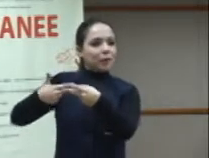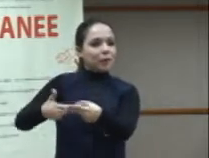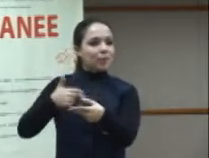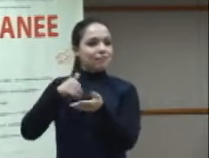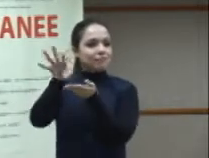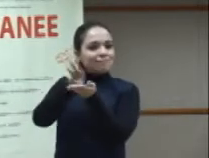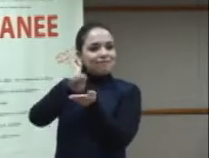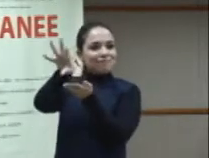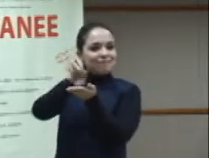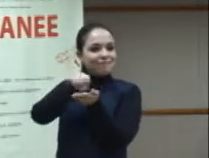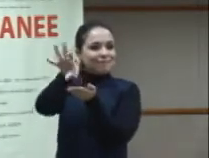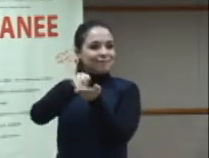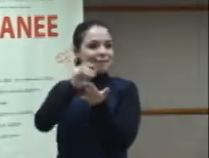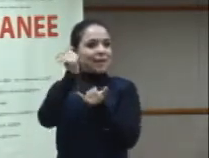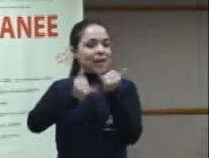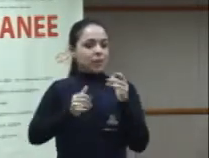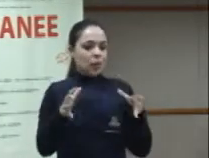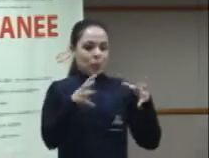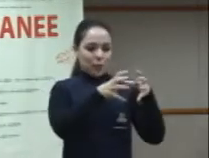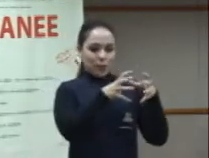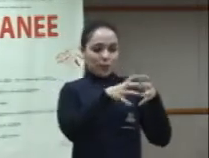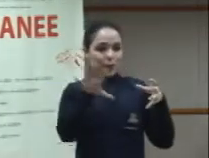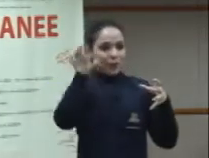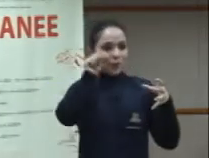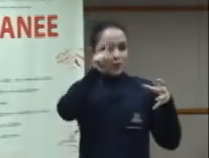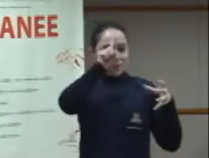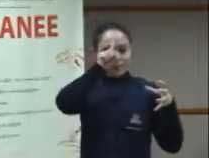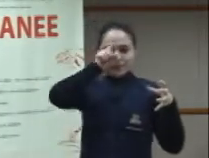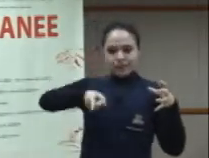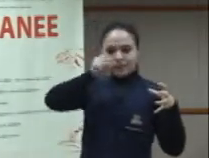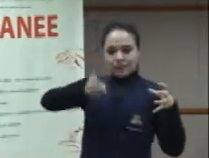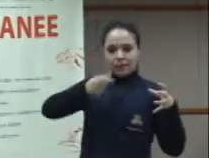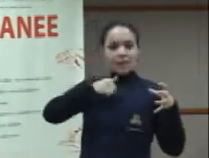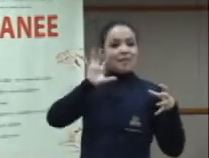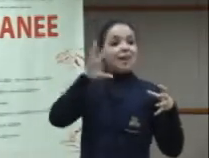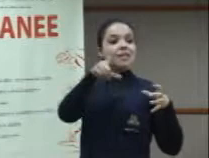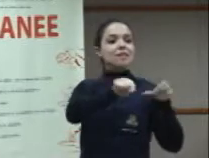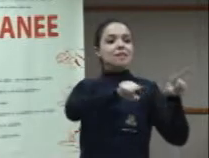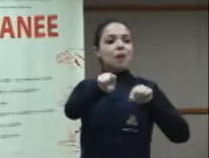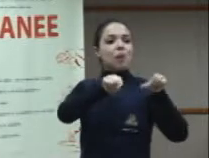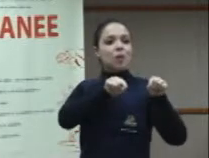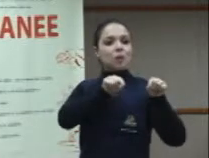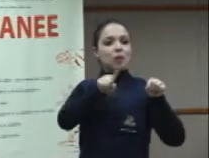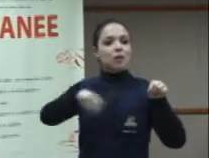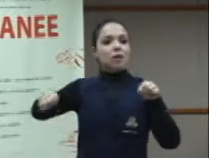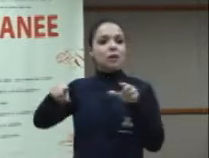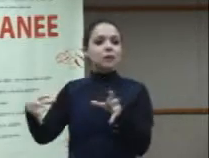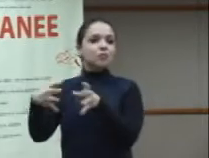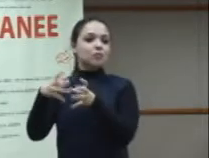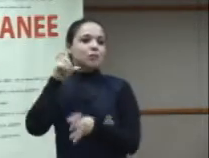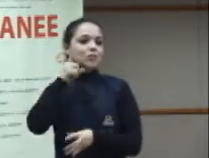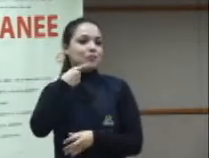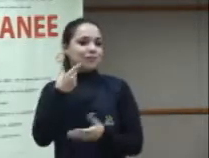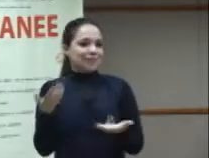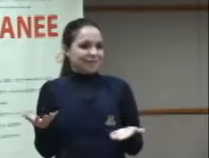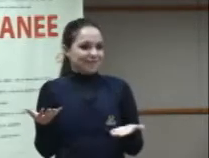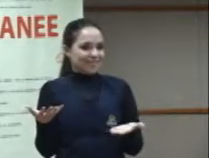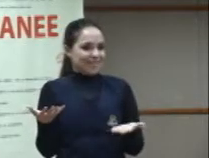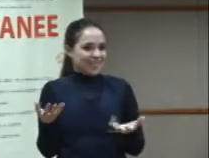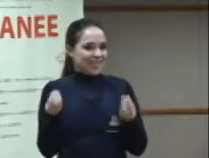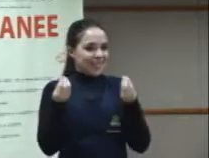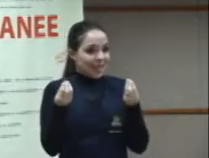onde a dita comunidade ouvinte ainda toma todas as decisões pela comunidade surda. Nós temos hoje